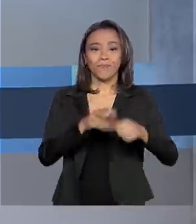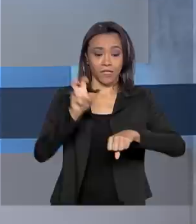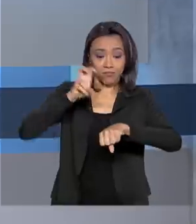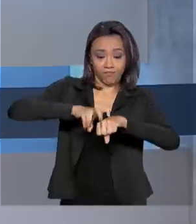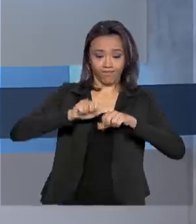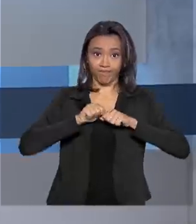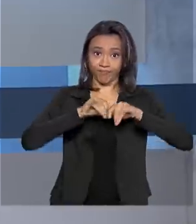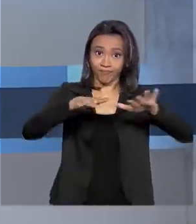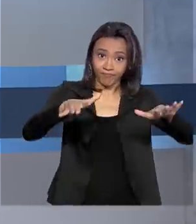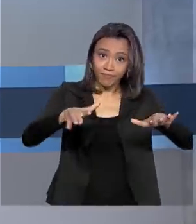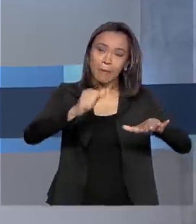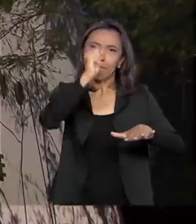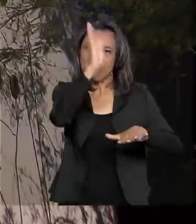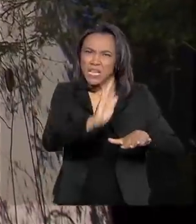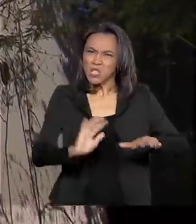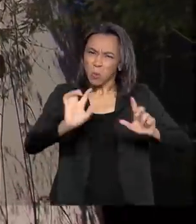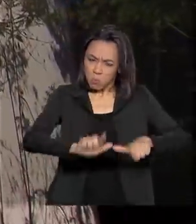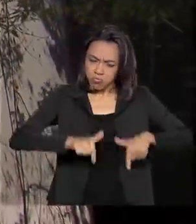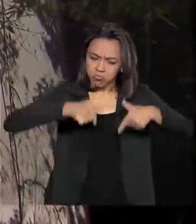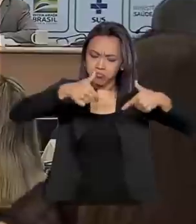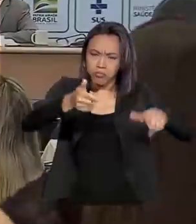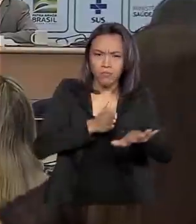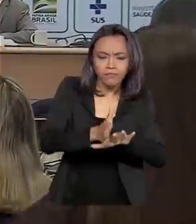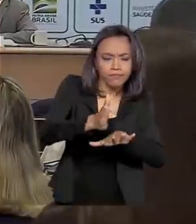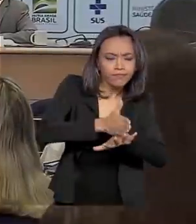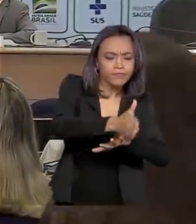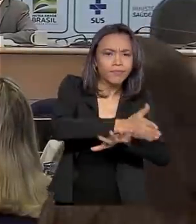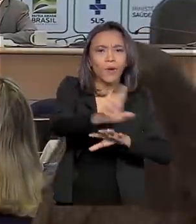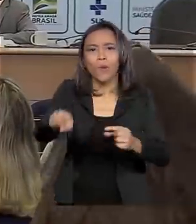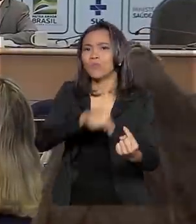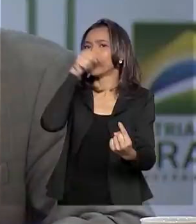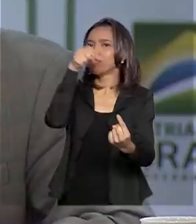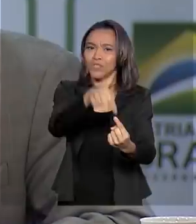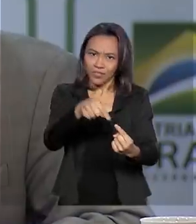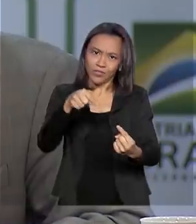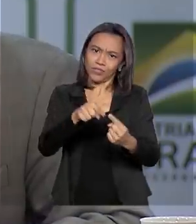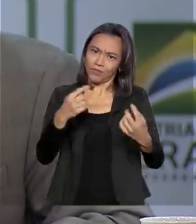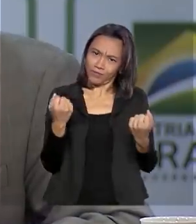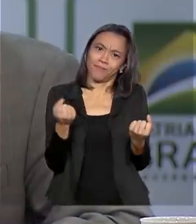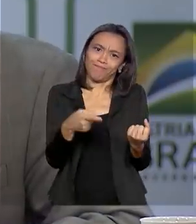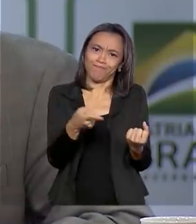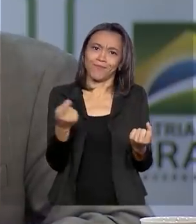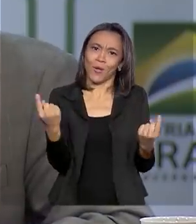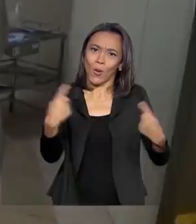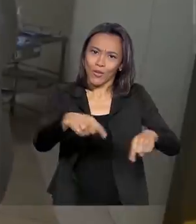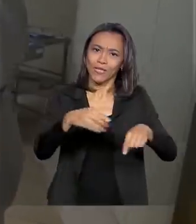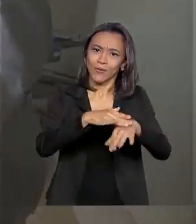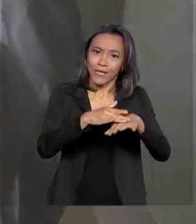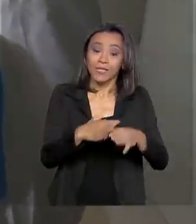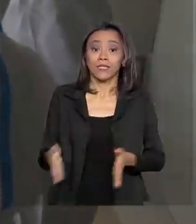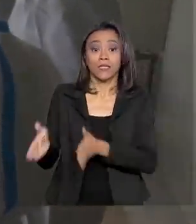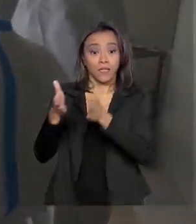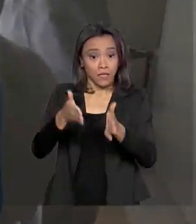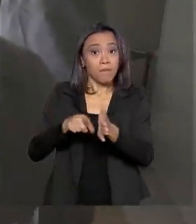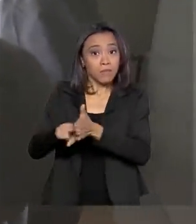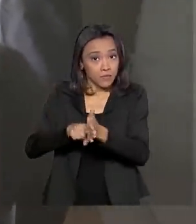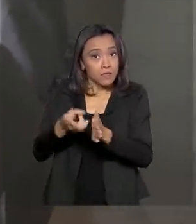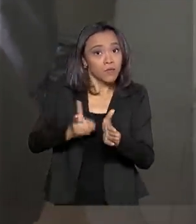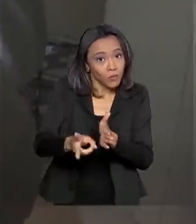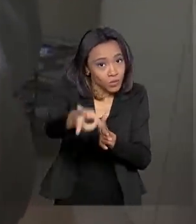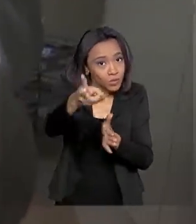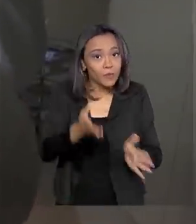Coronavírus. Brasil age em várias frentes para enfrentar a doença. Pesquisas avançam para encontrar a vacina.